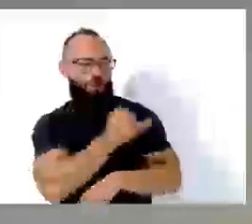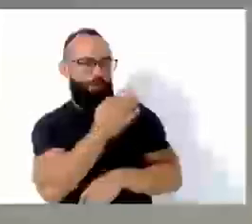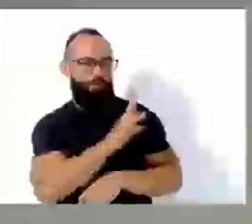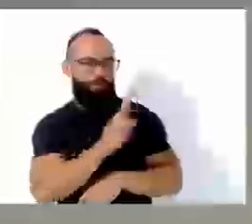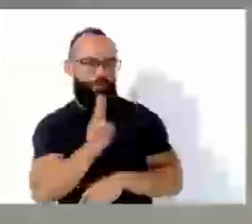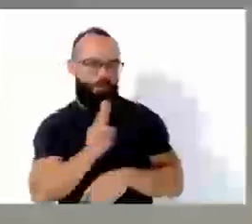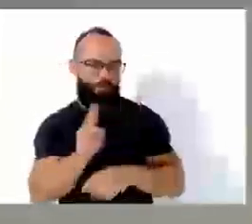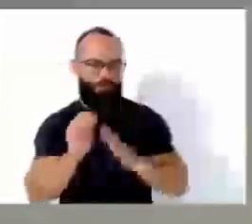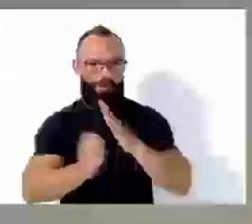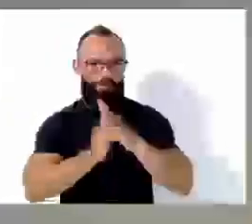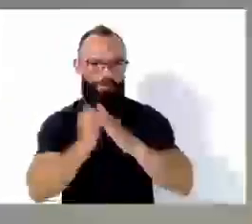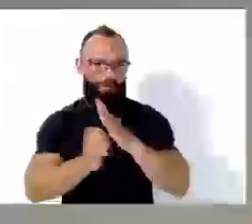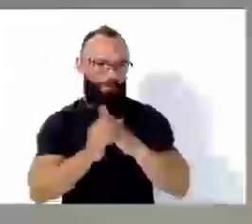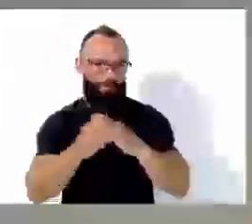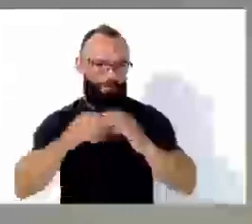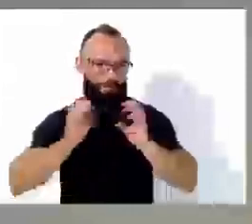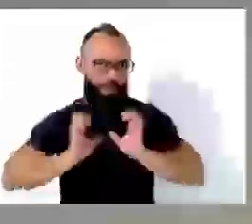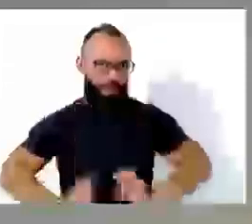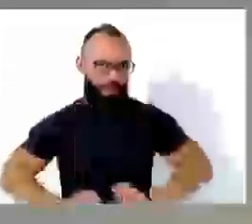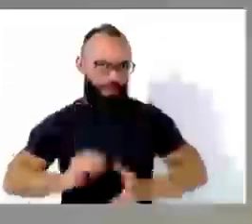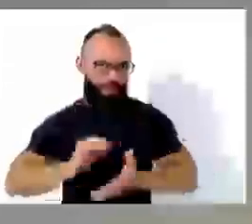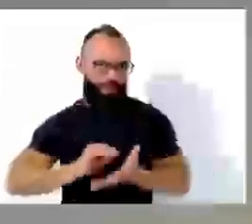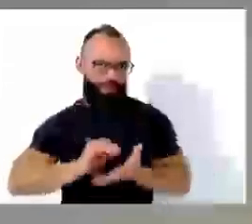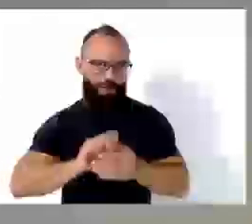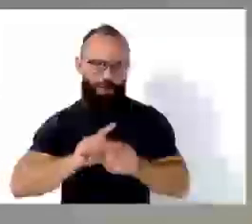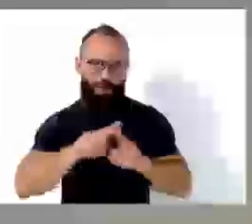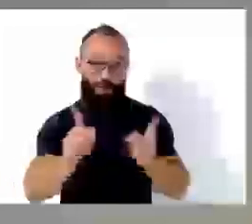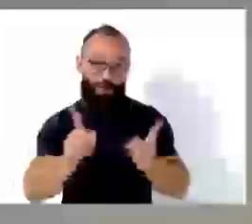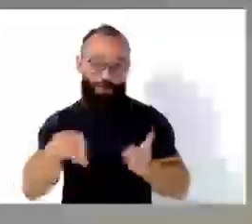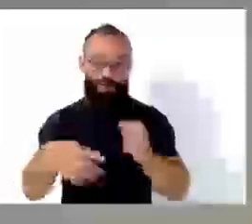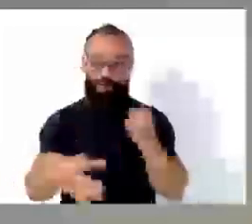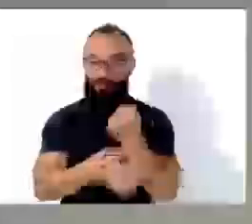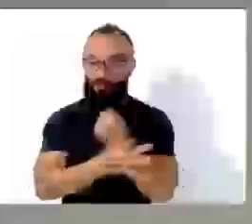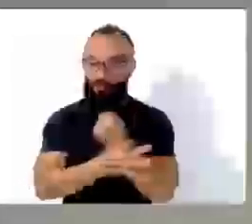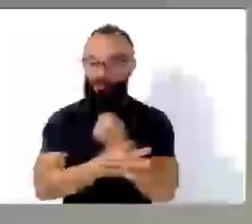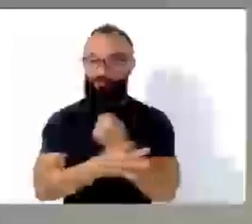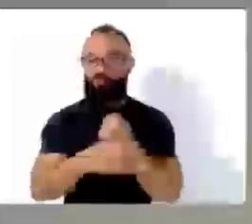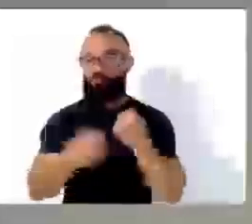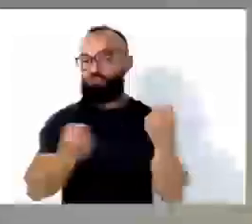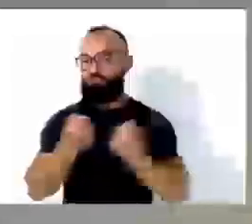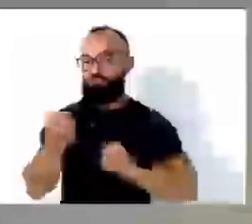que até antiético, mas é uma seguradora grande, da grande Florianópolis aqui que faz.